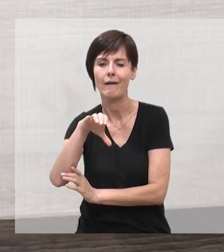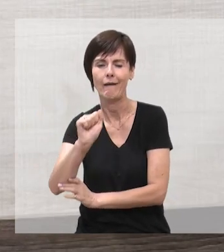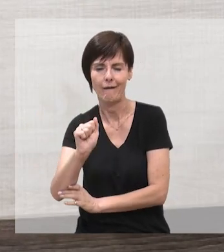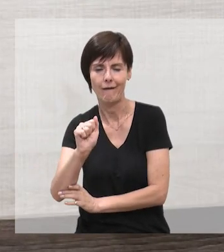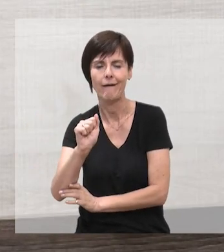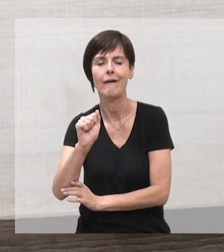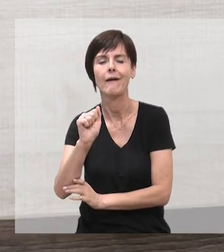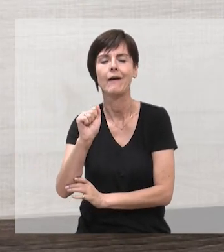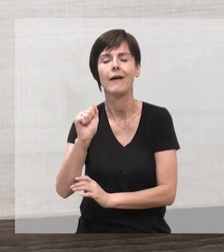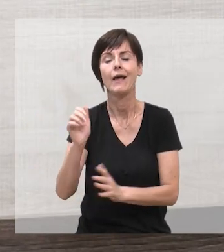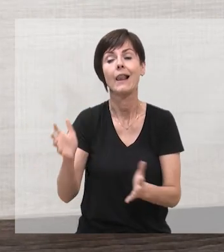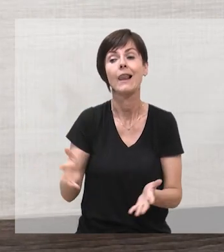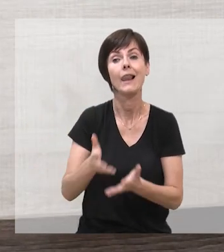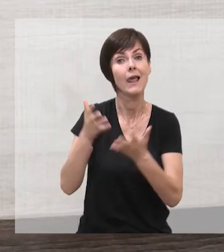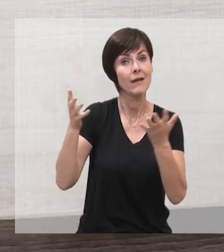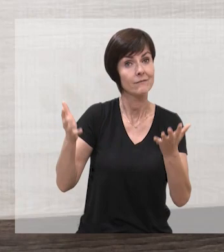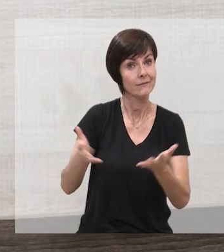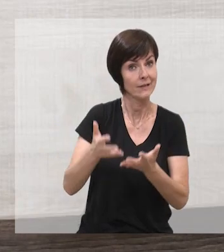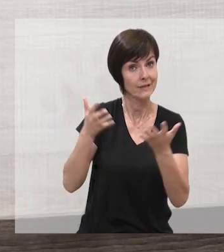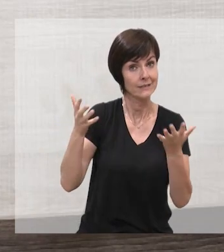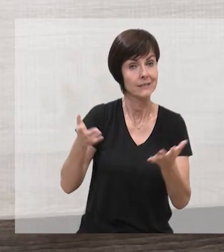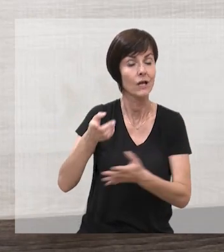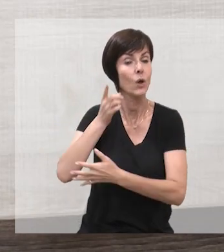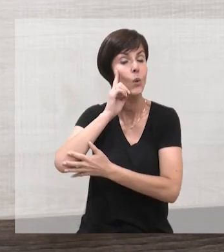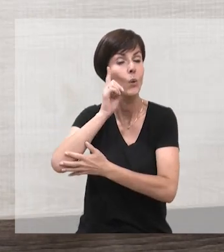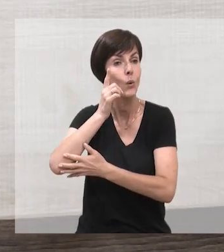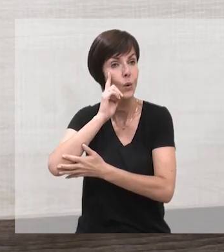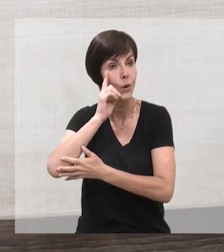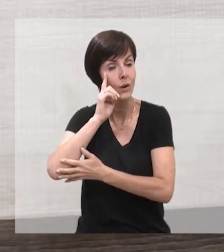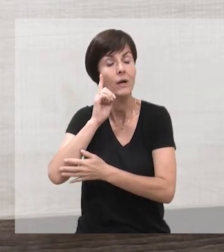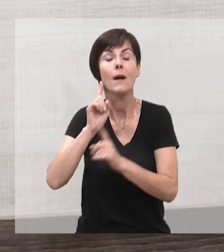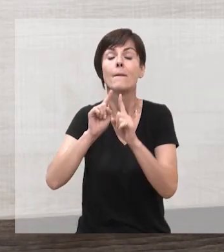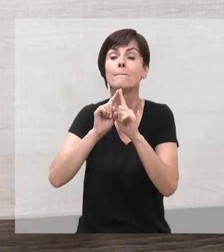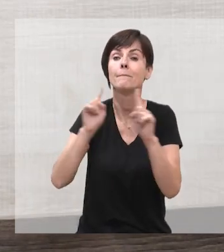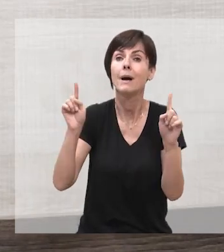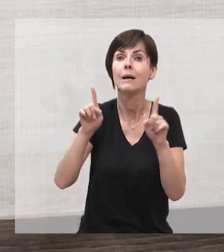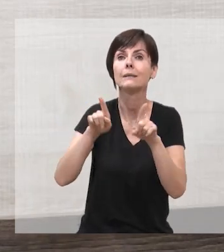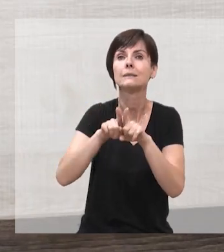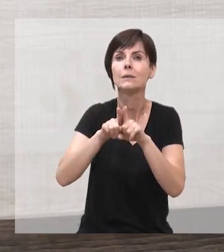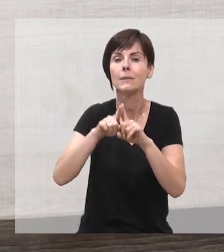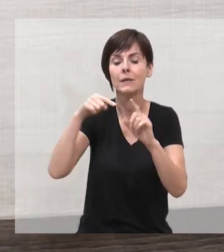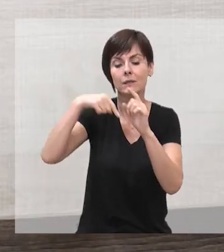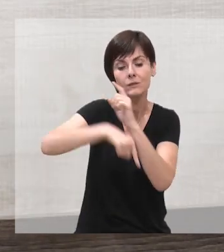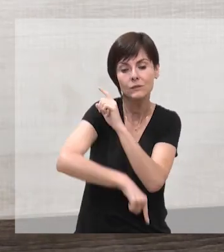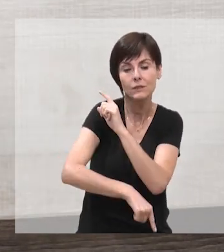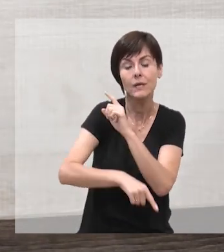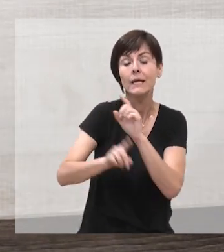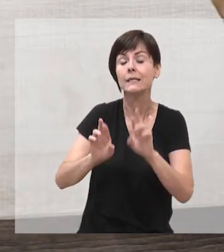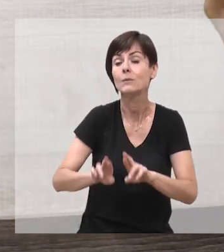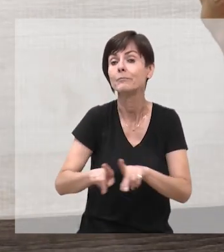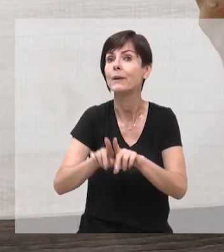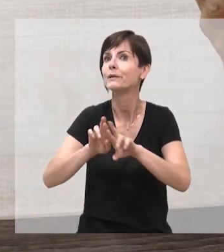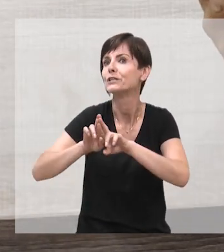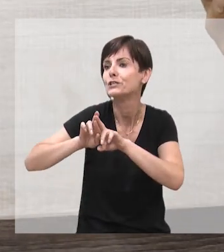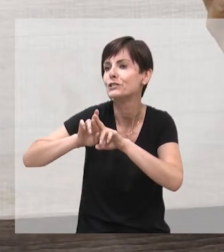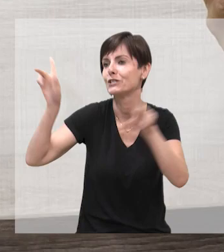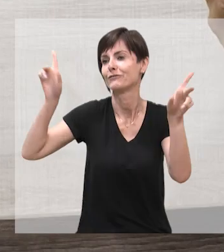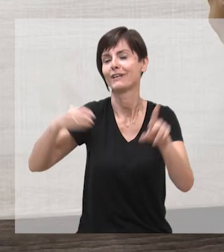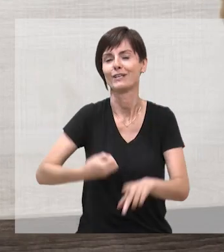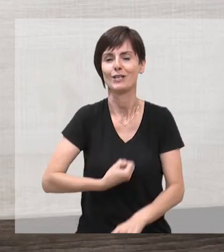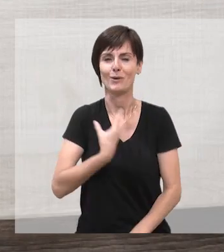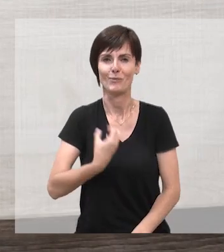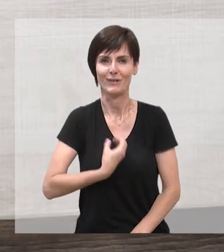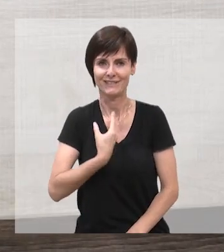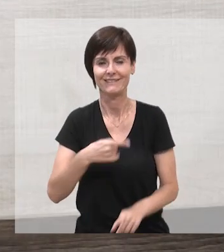representação da leveza de uma leitura do dia a dia, do cotidiano, e diferencia ainda mais da poesia,